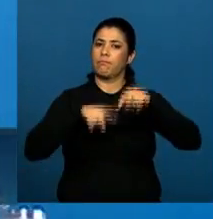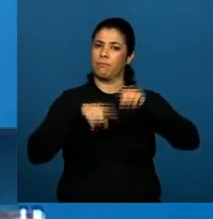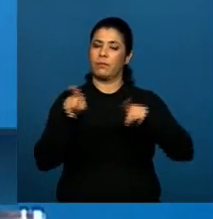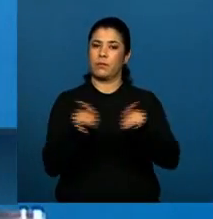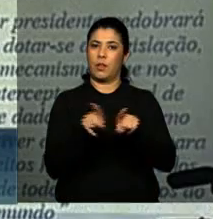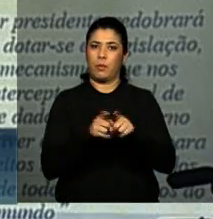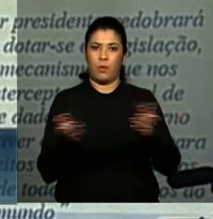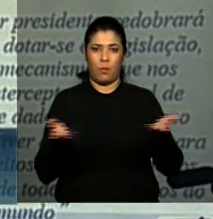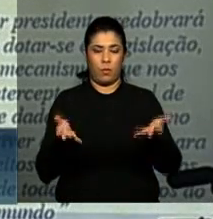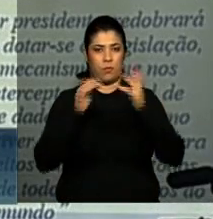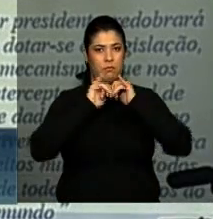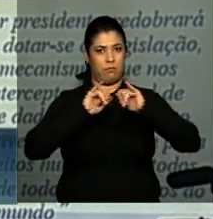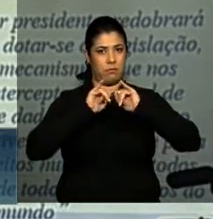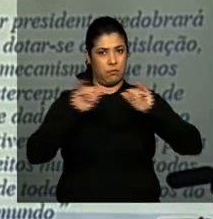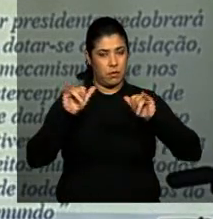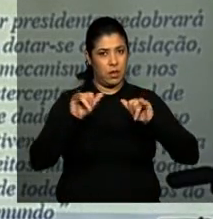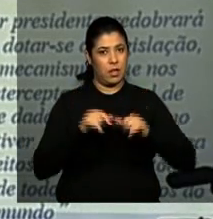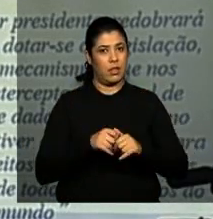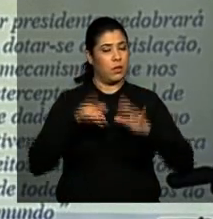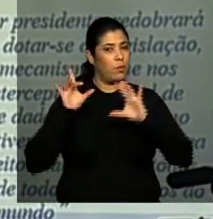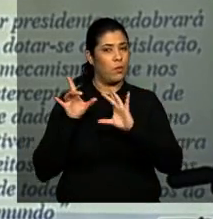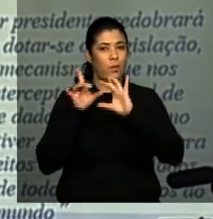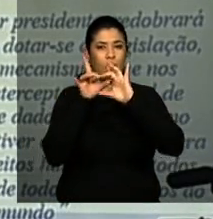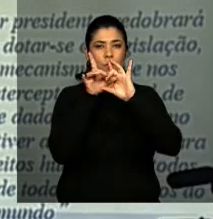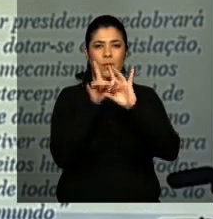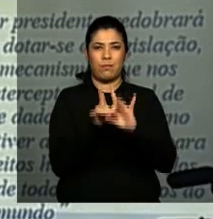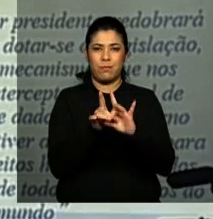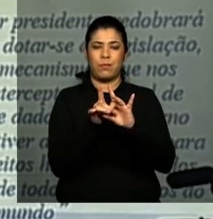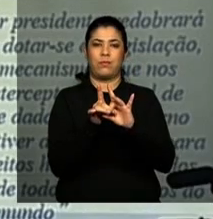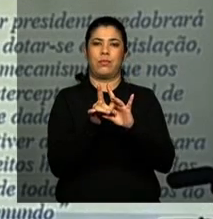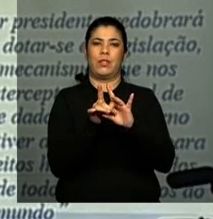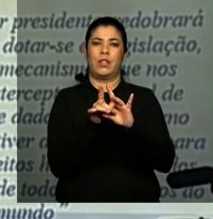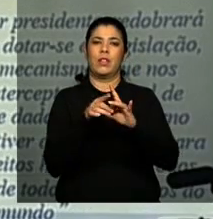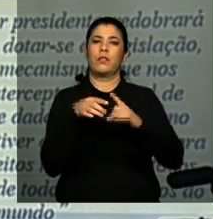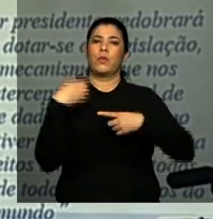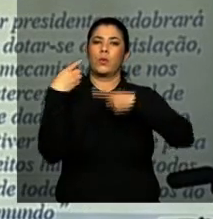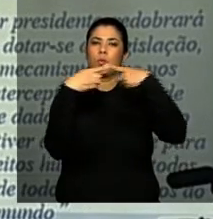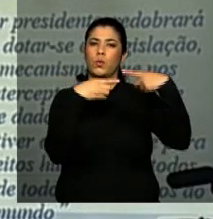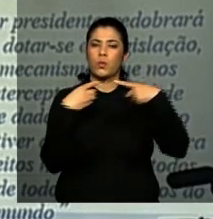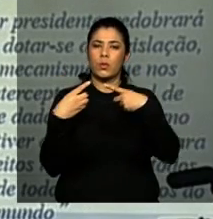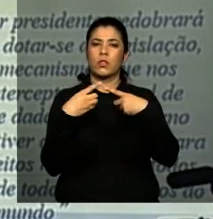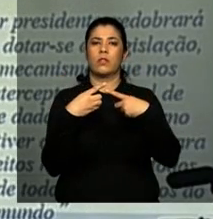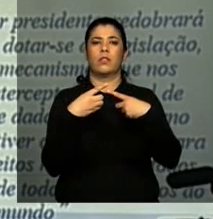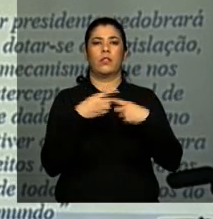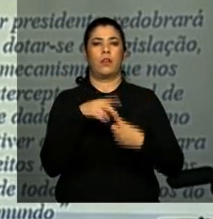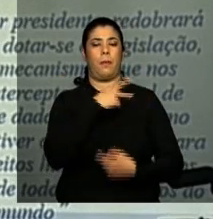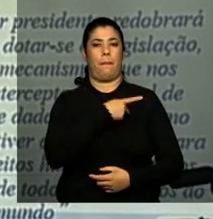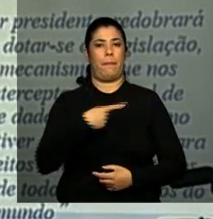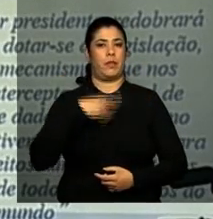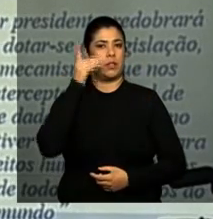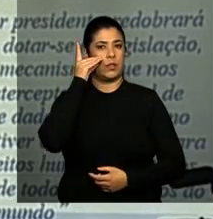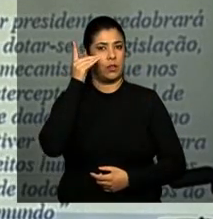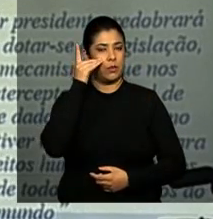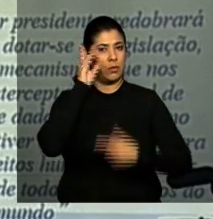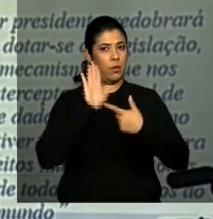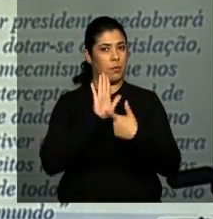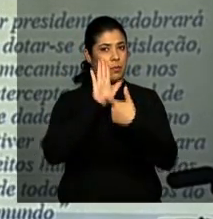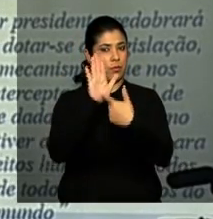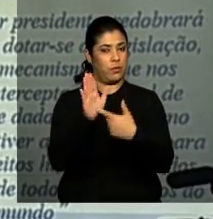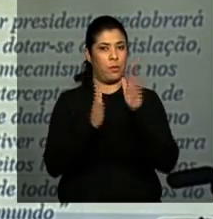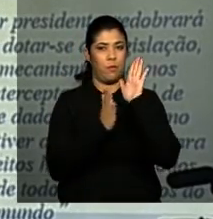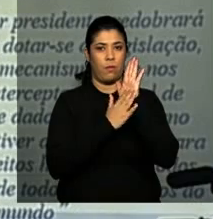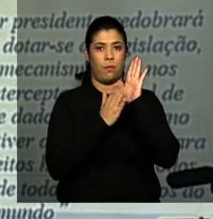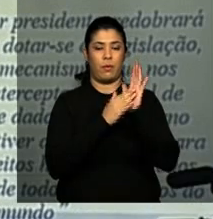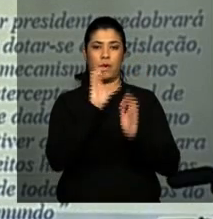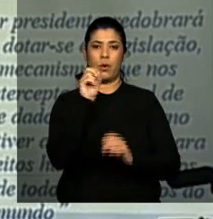nesse dia estão extremamente alinhadas com o discurso da presidenta Dilma às Nações Unidas, quando diz que